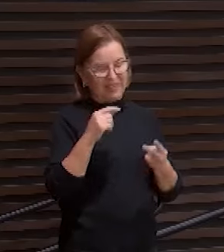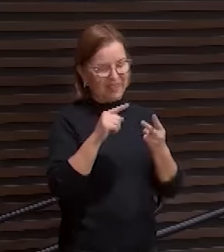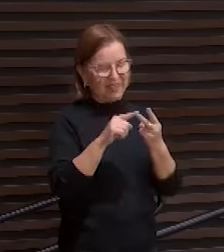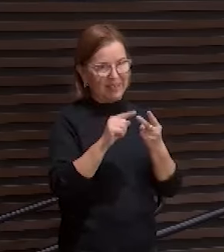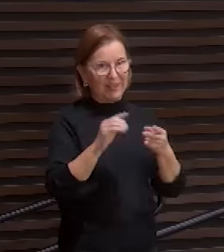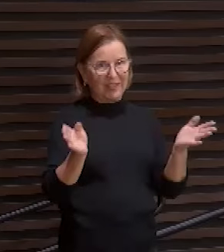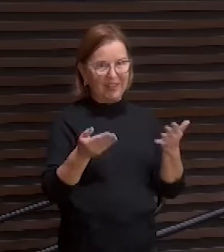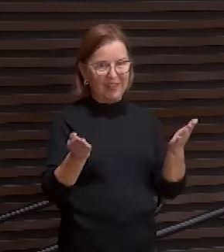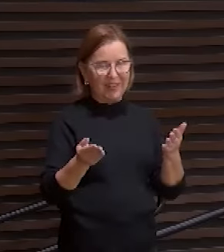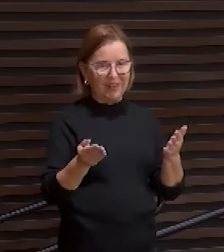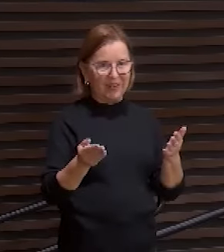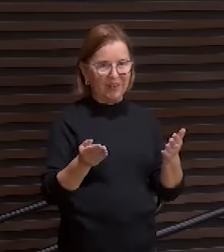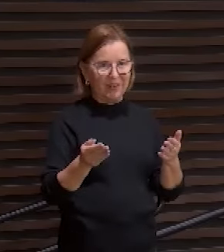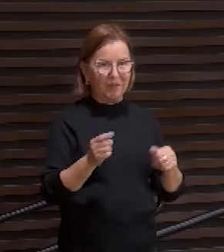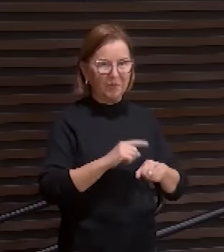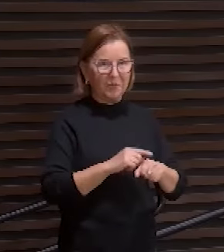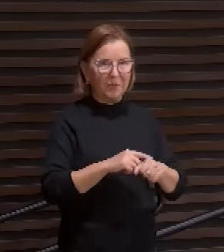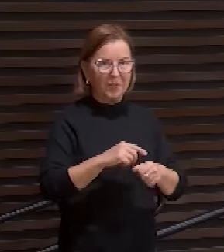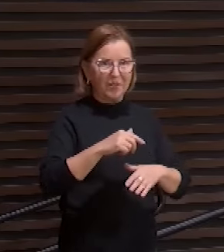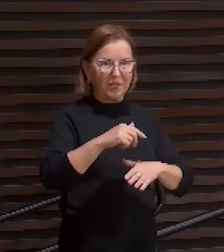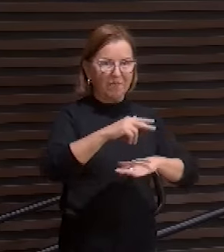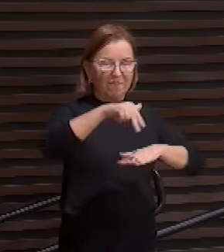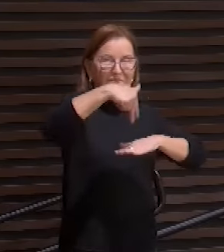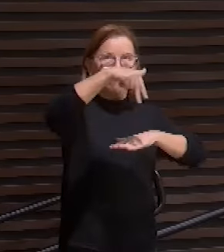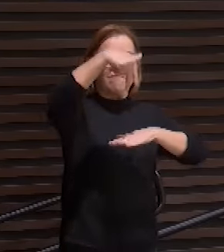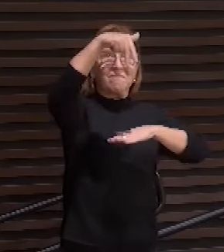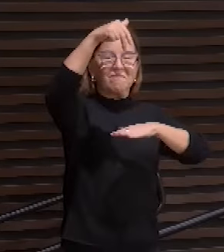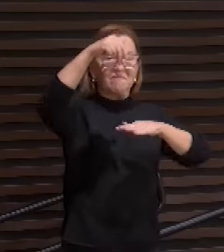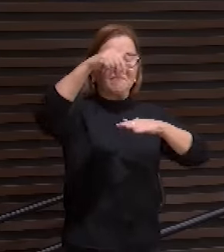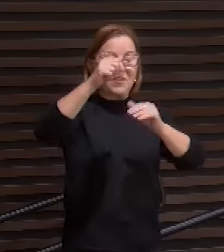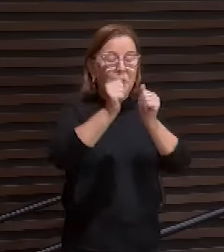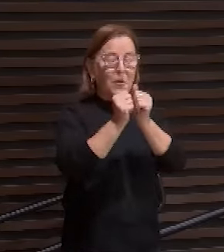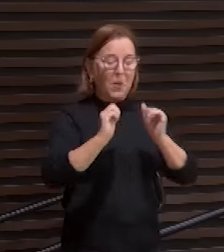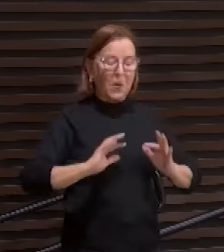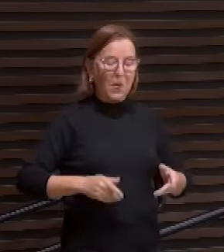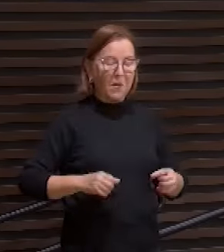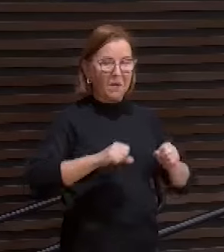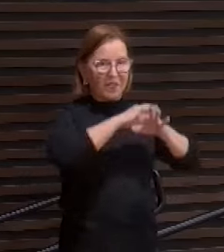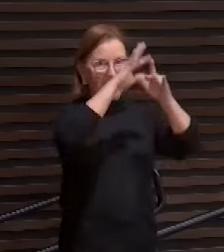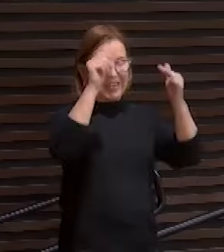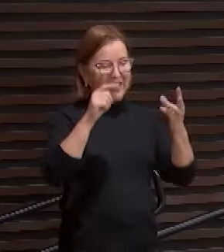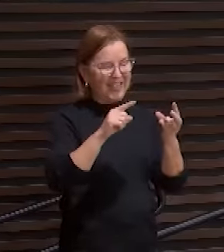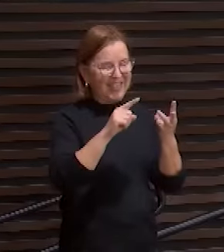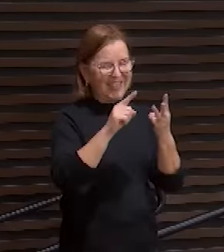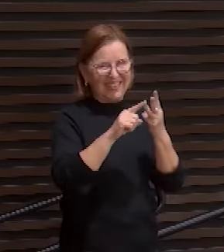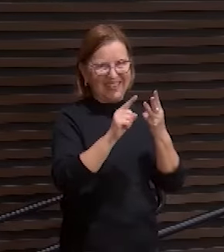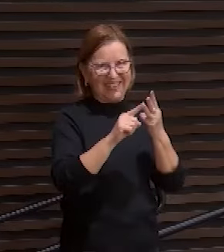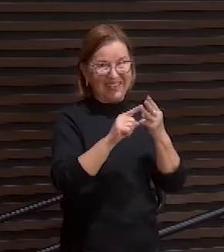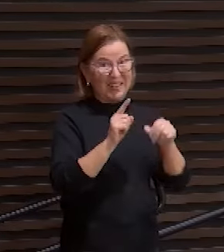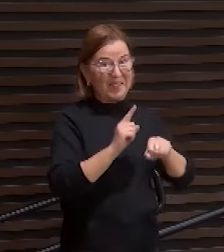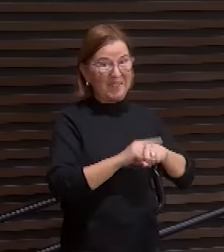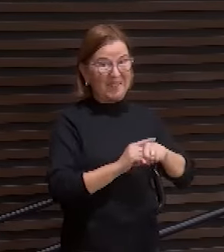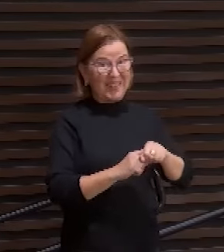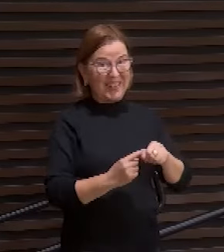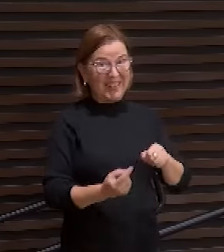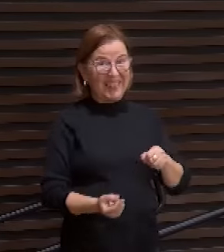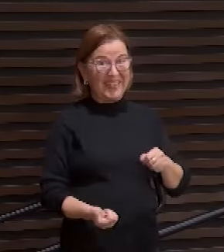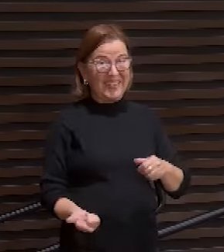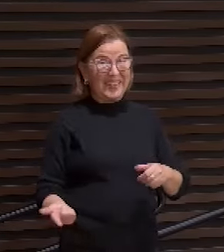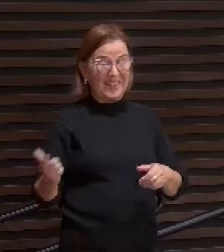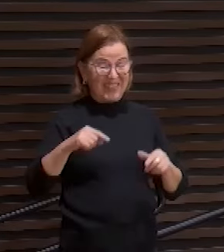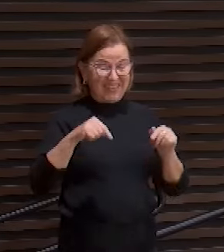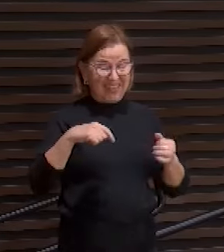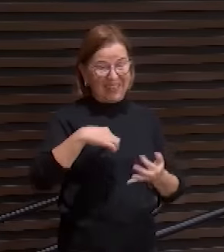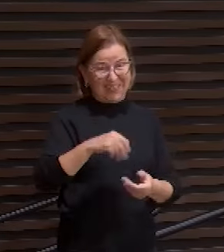quando ele foi assunto aos céus com o corpo glorificado. E haverá uma terceira, meus irmãos, quando ele voltar a este mundo para receber a coroa